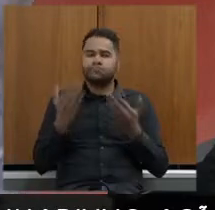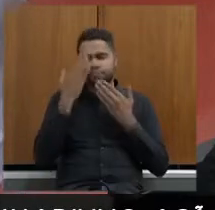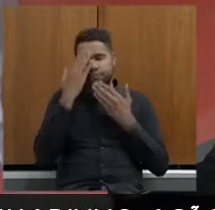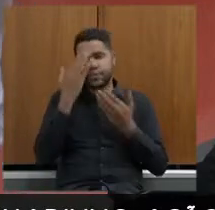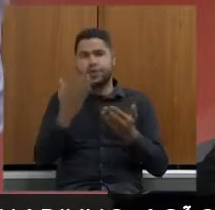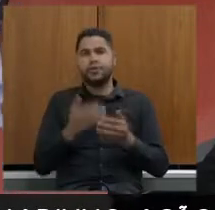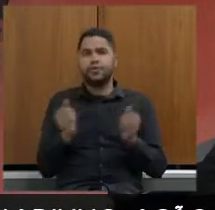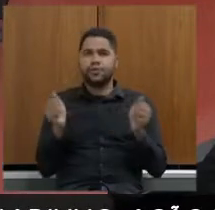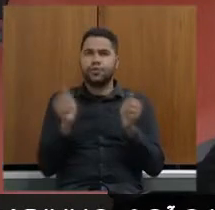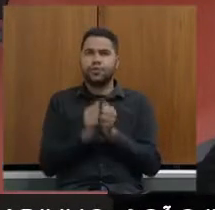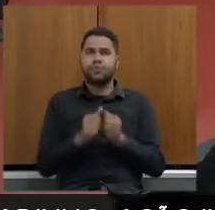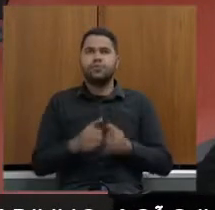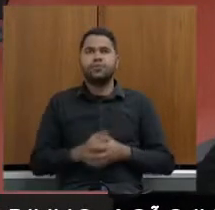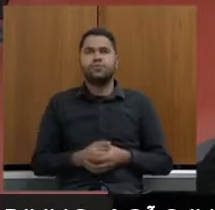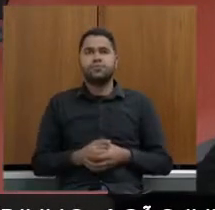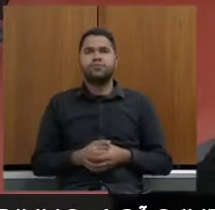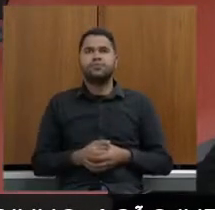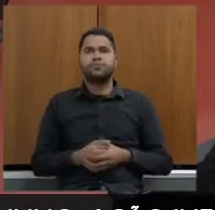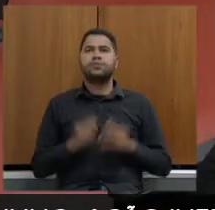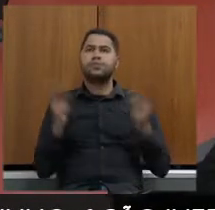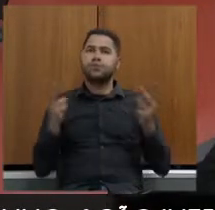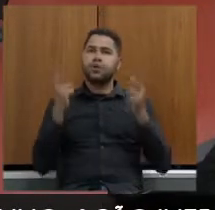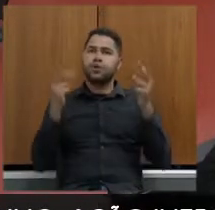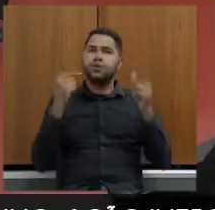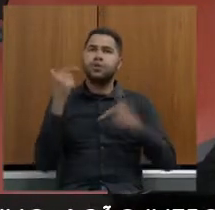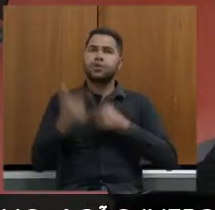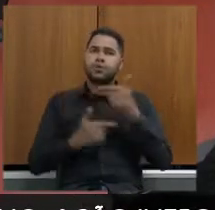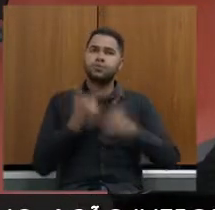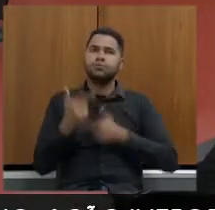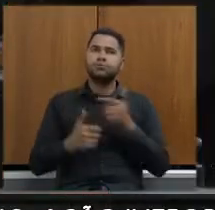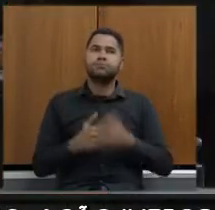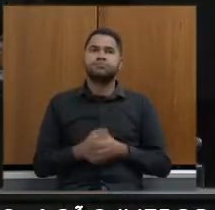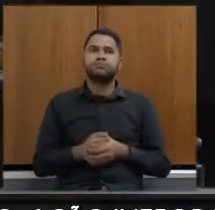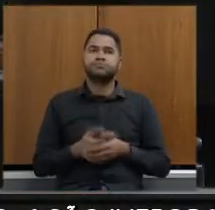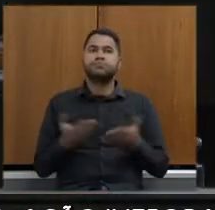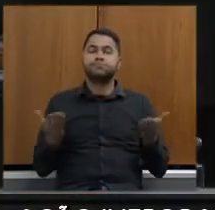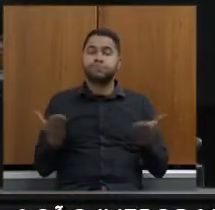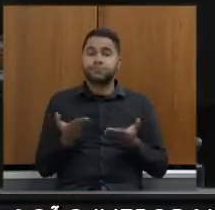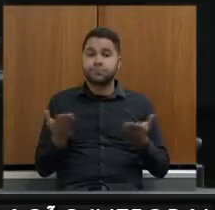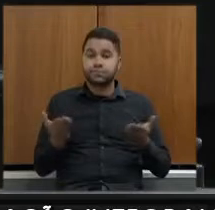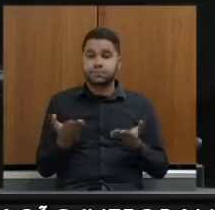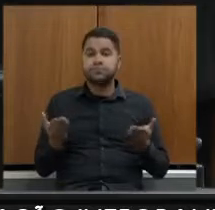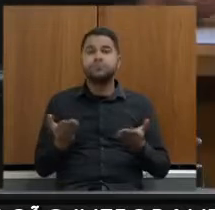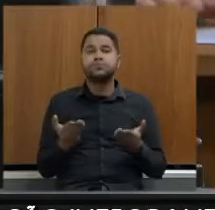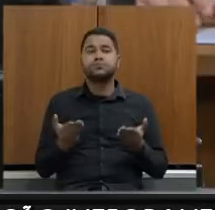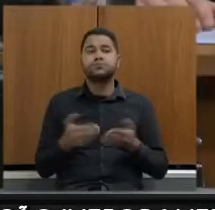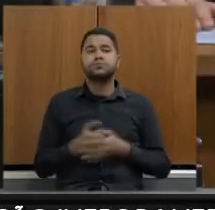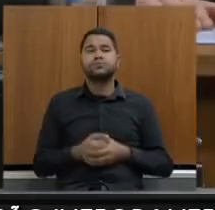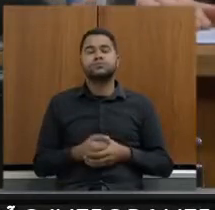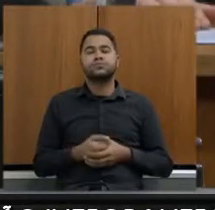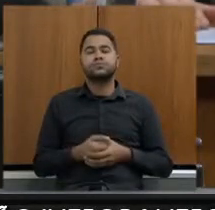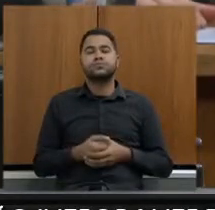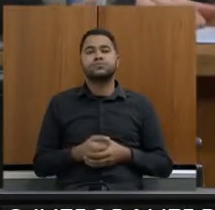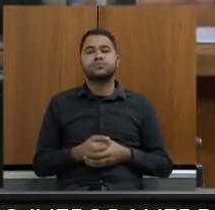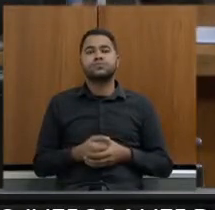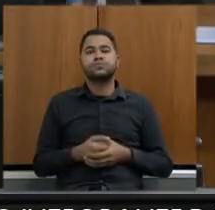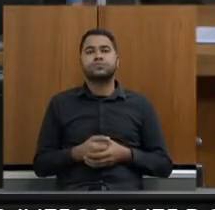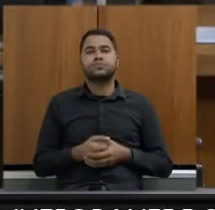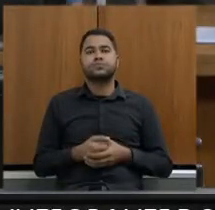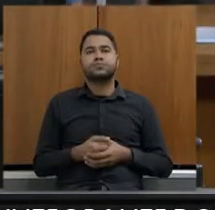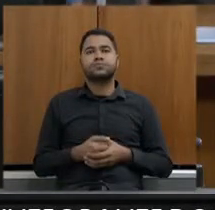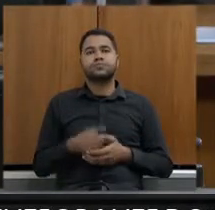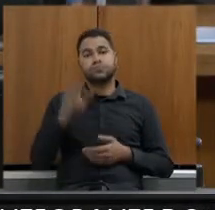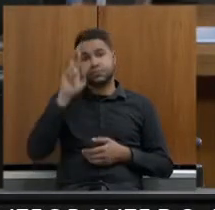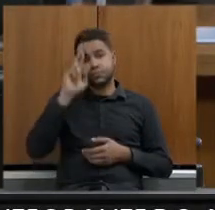estamos juntos valorizaram muito o nosso trabalho com toda certeza bom trazendo aqui para a direção